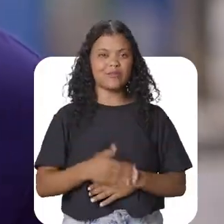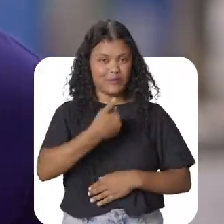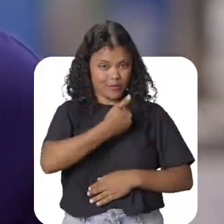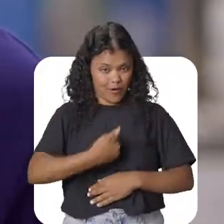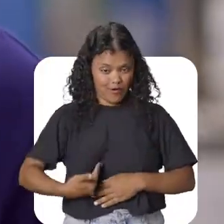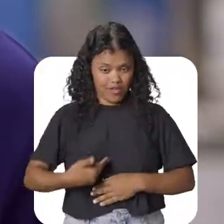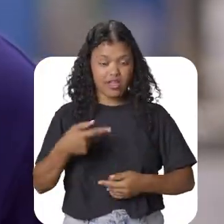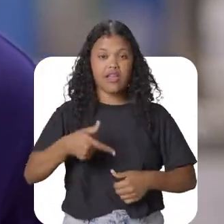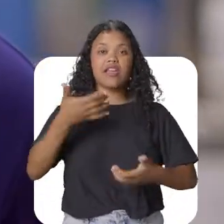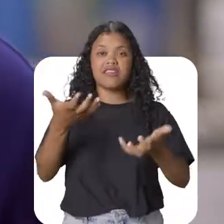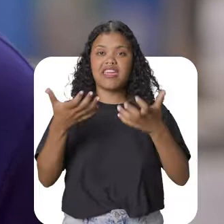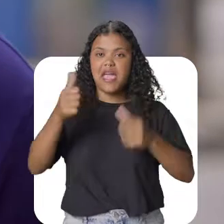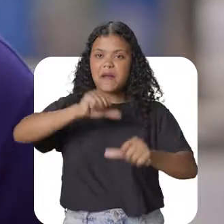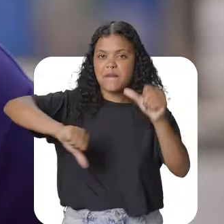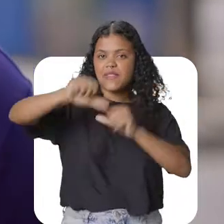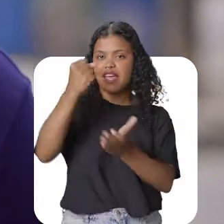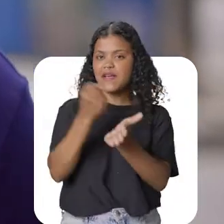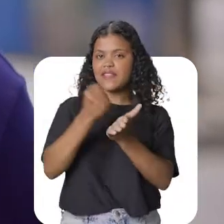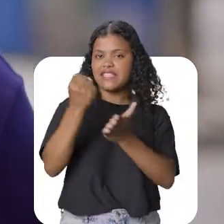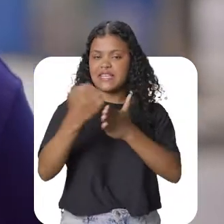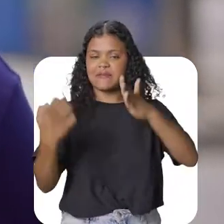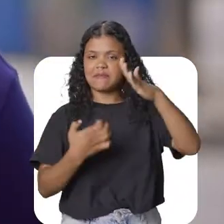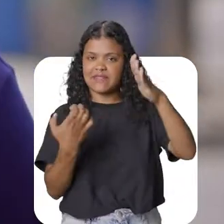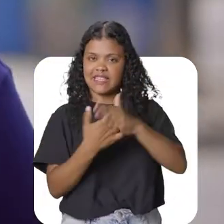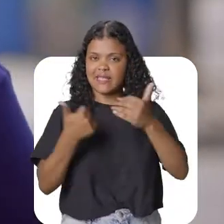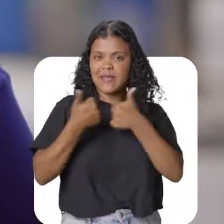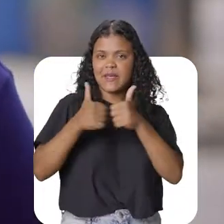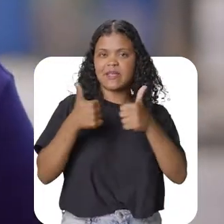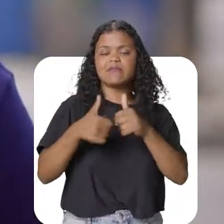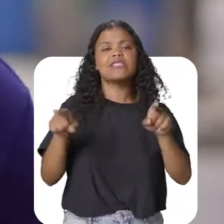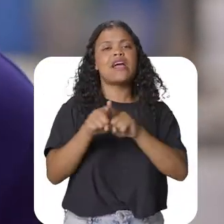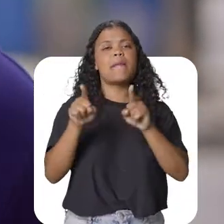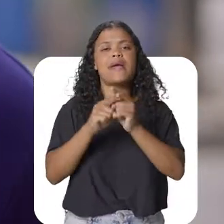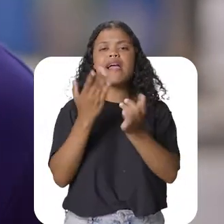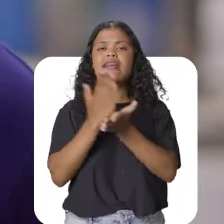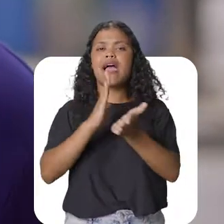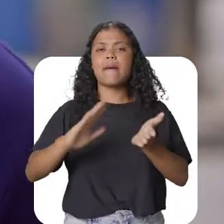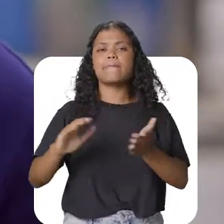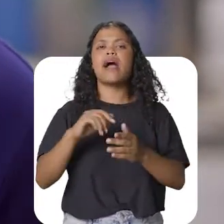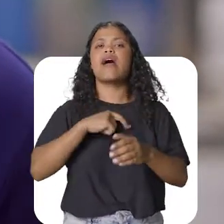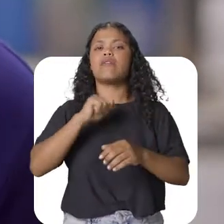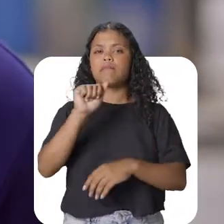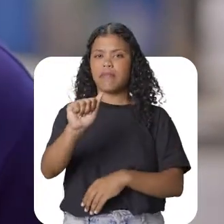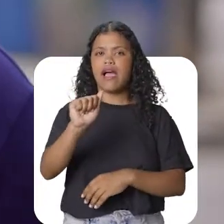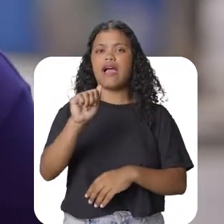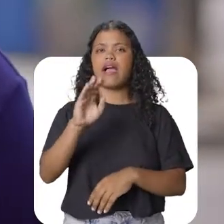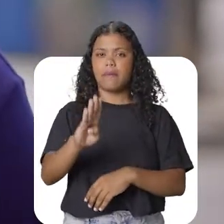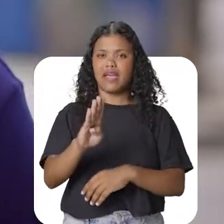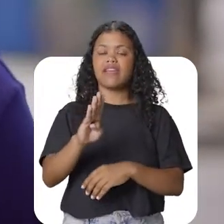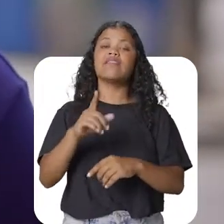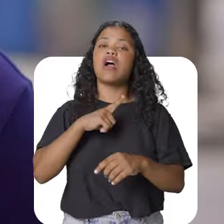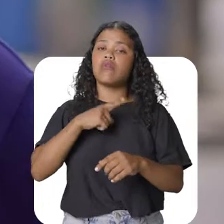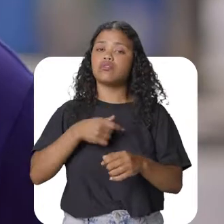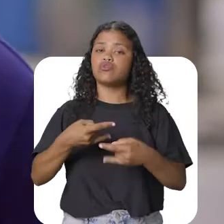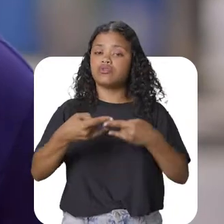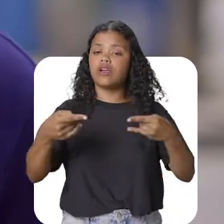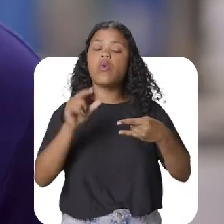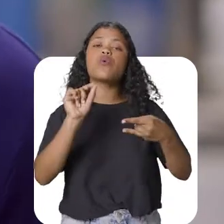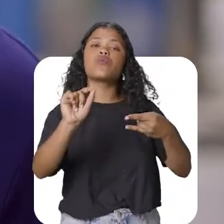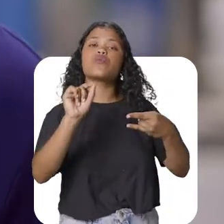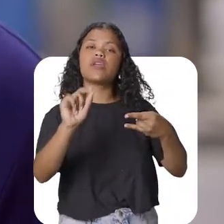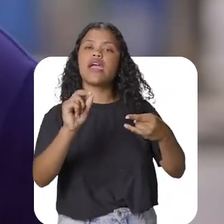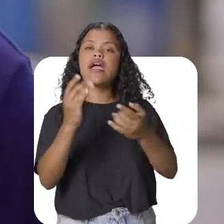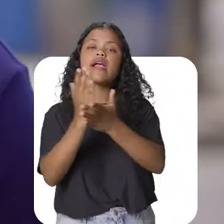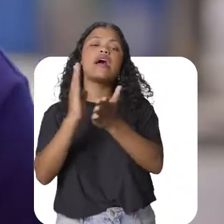governador, vou mudar o contrato das empresas de ônibus e acabar com o anel B. Vamos cobrar a tarifa por demanda. Ou seja,